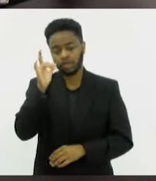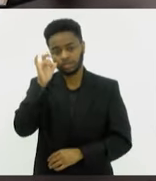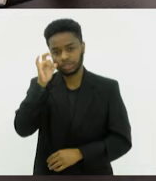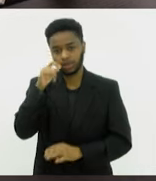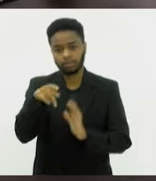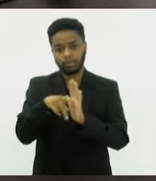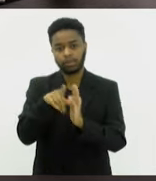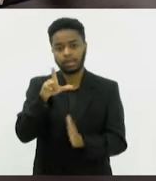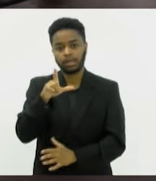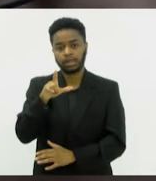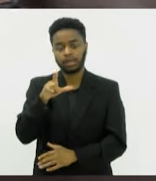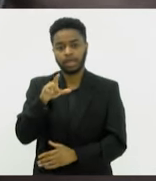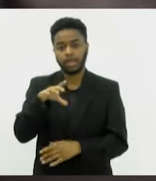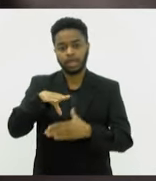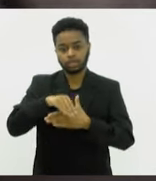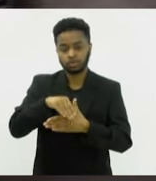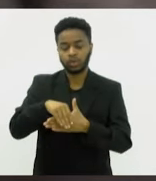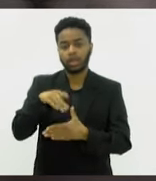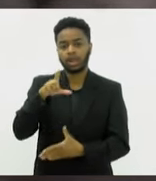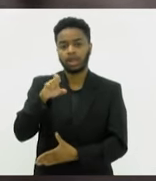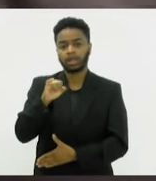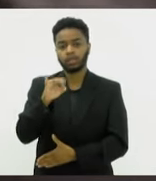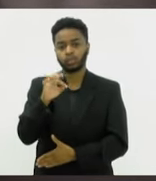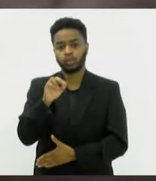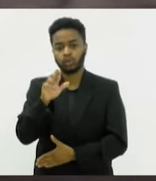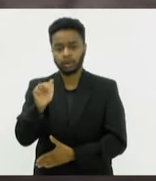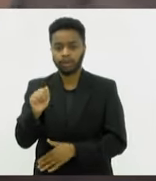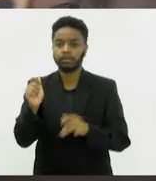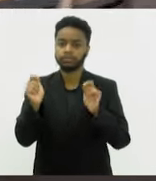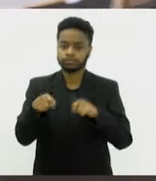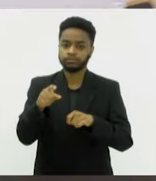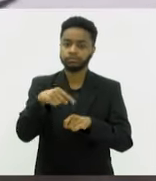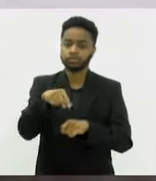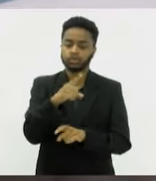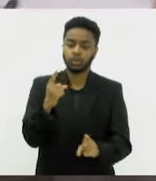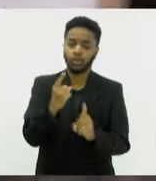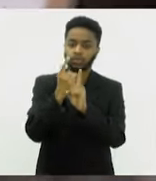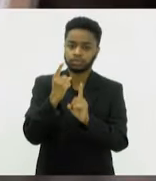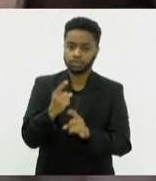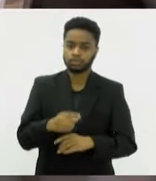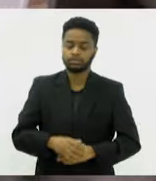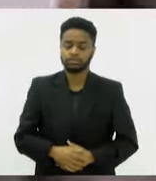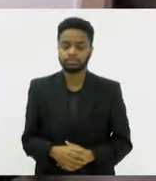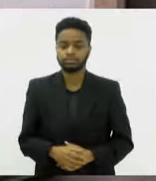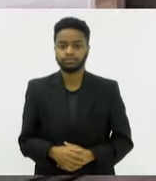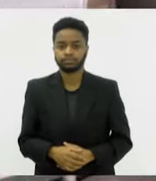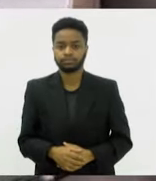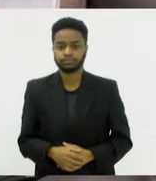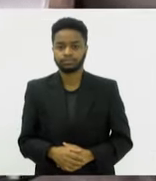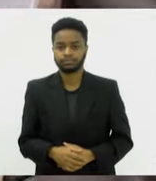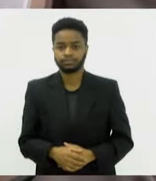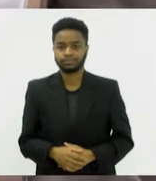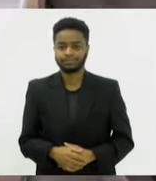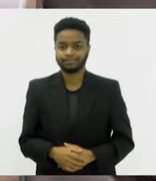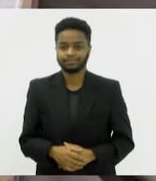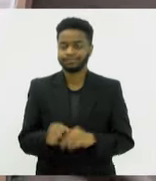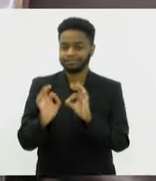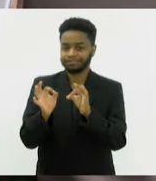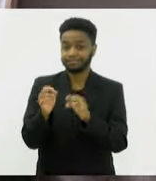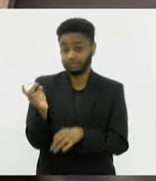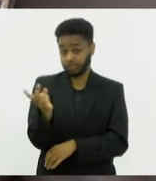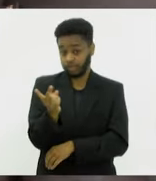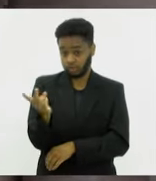leitura, ouvidor, você consegue esse link. Beleza. Josiane e a